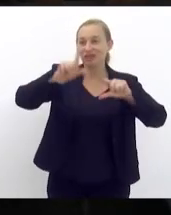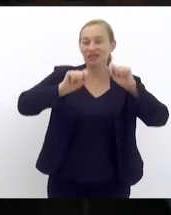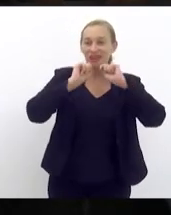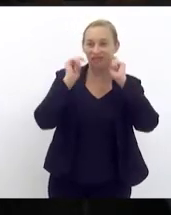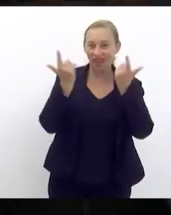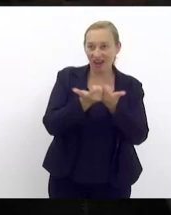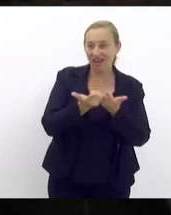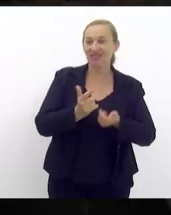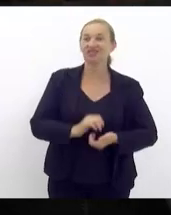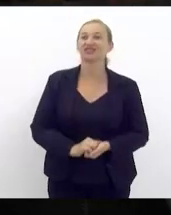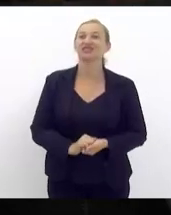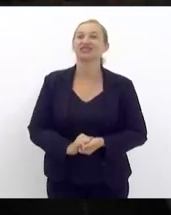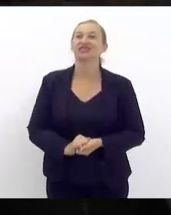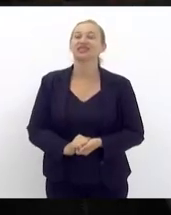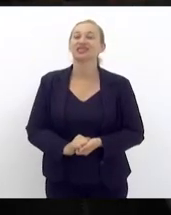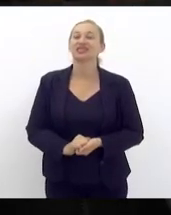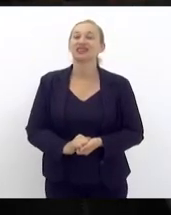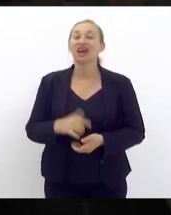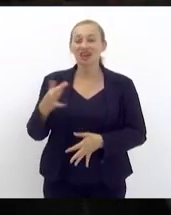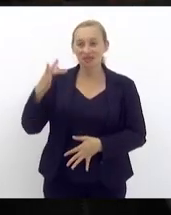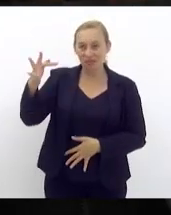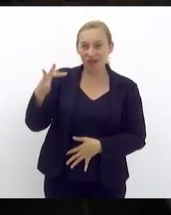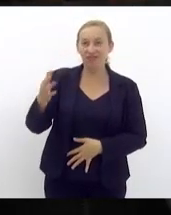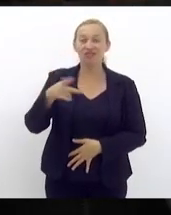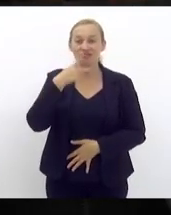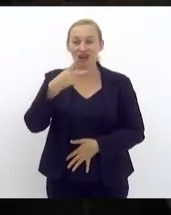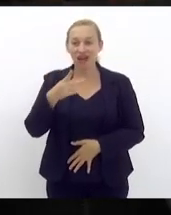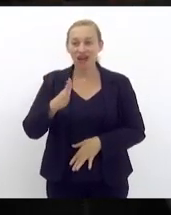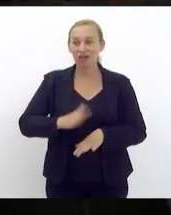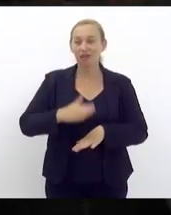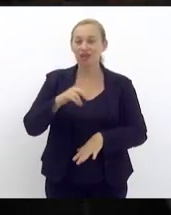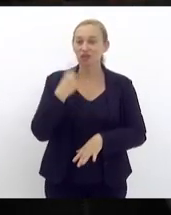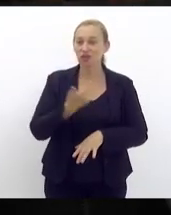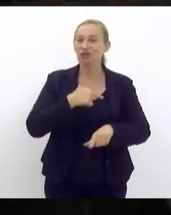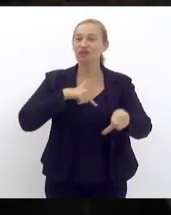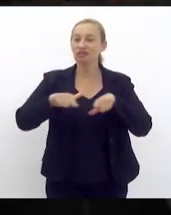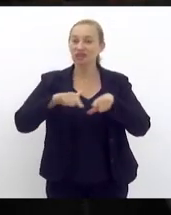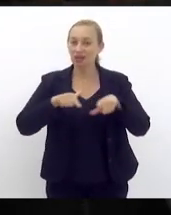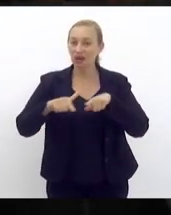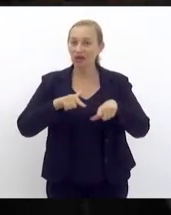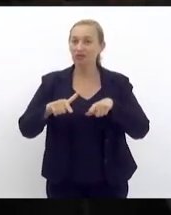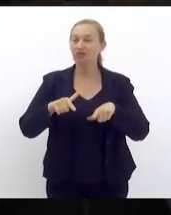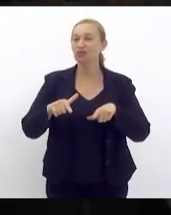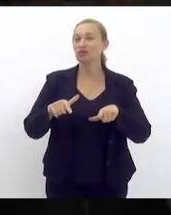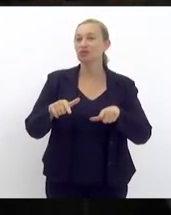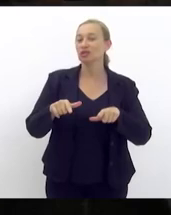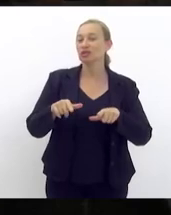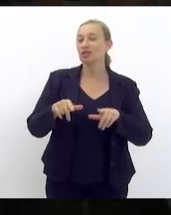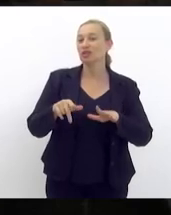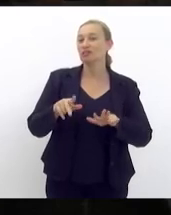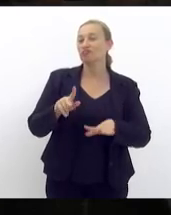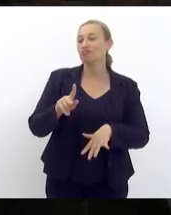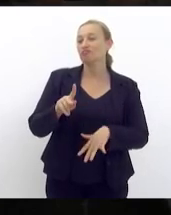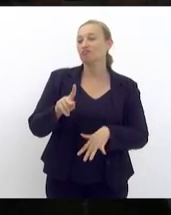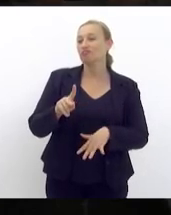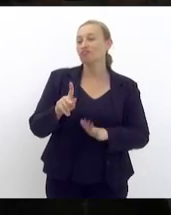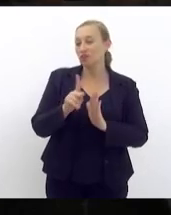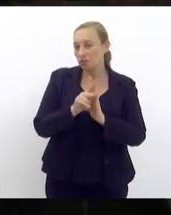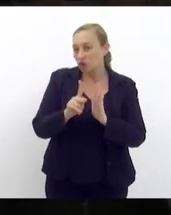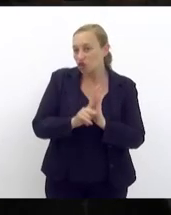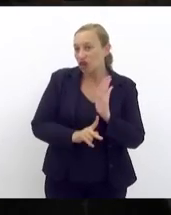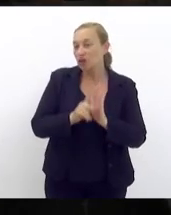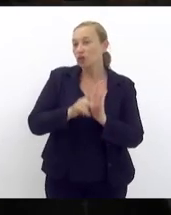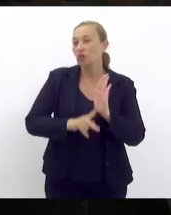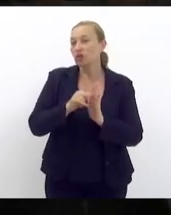Alerja e em breve a gente vai falar mais dos nossos trabalhos dos nossos projetos e queria dizer que a gente